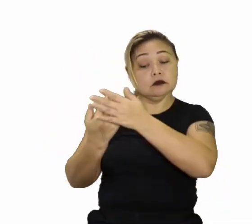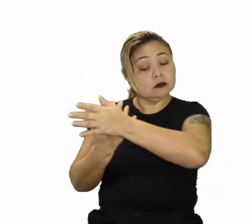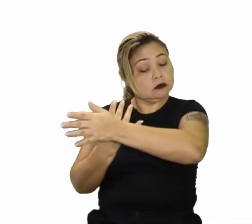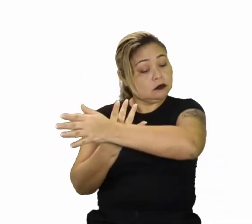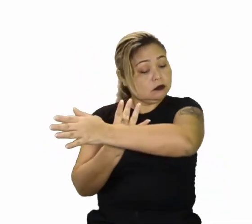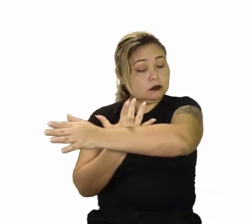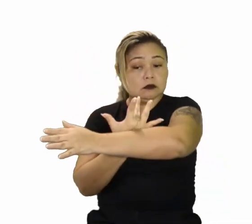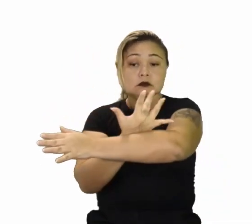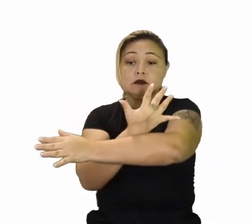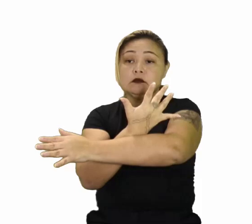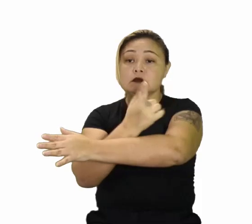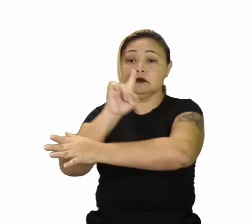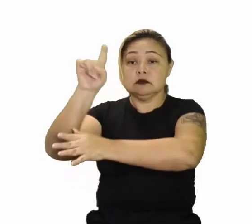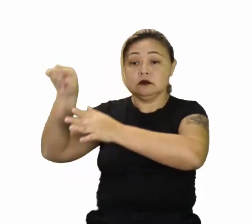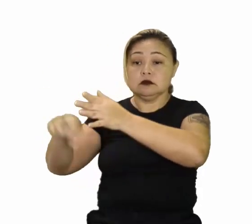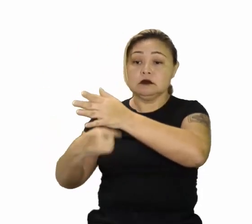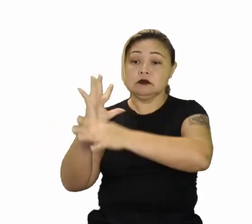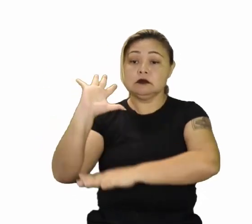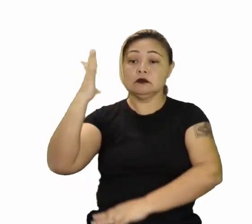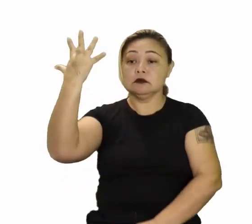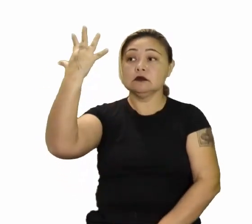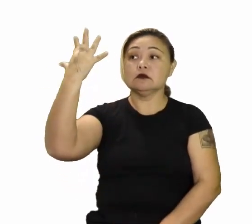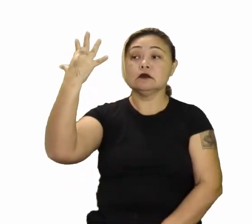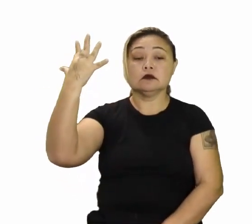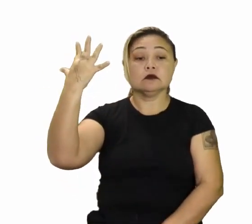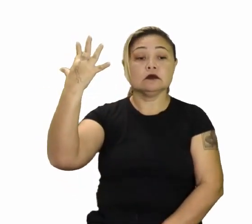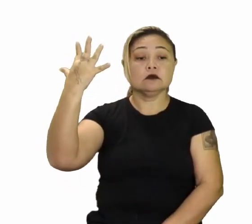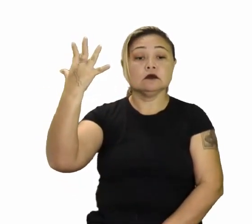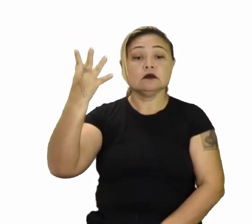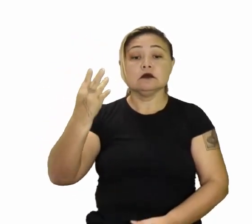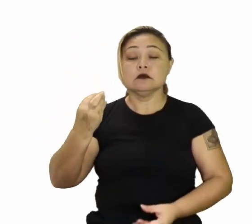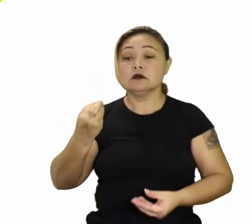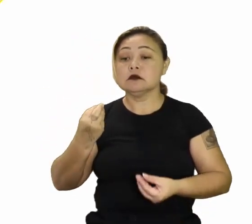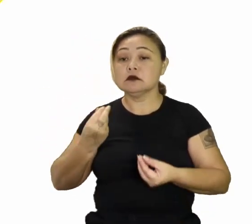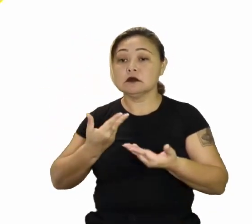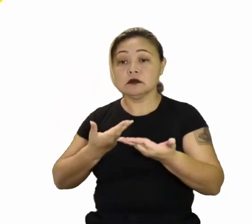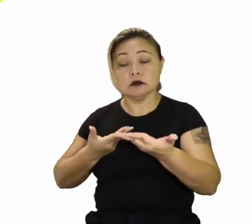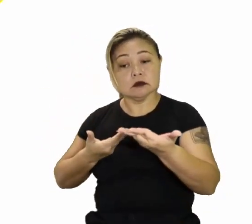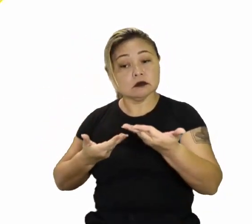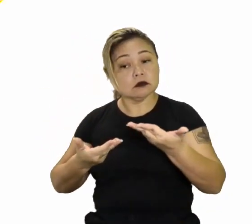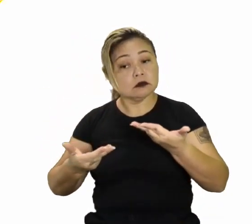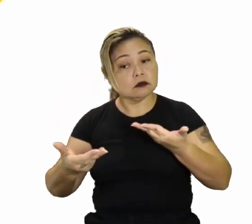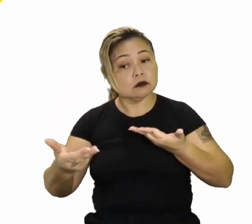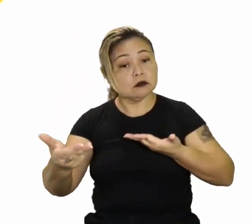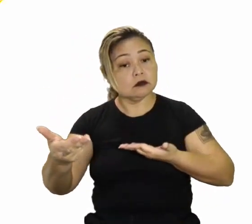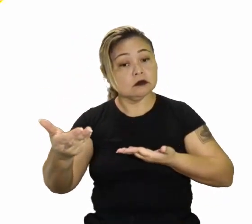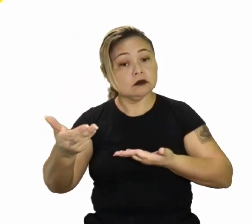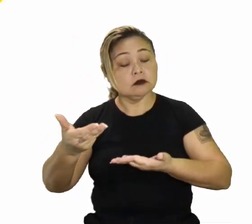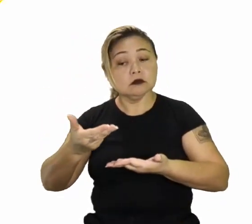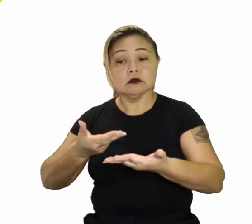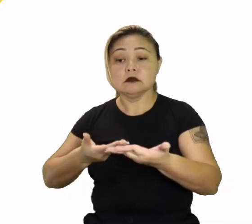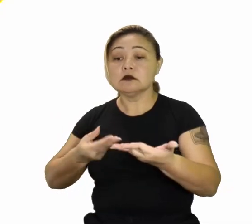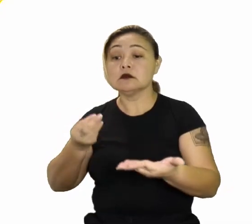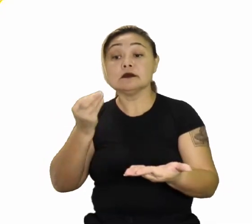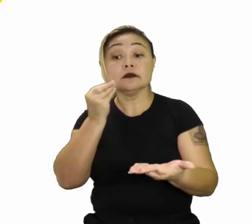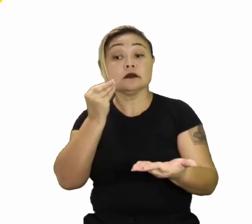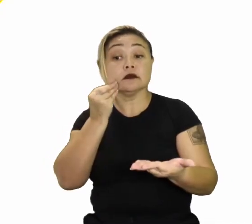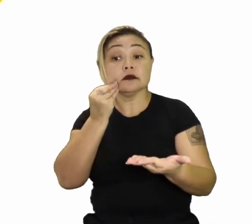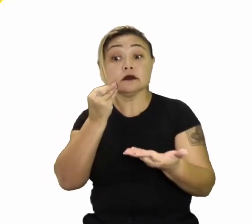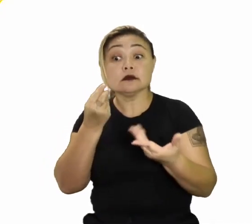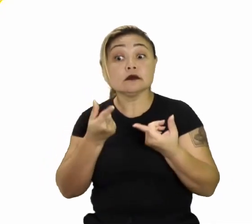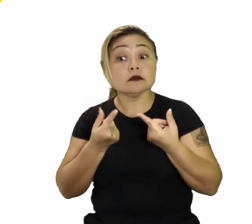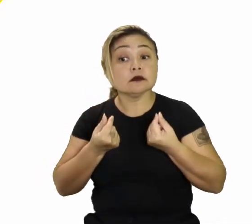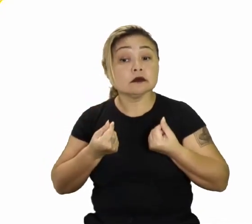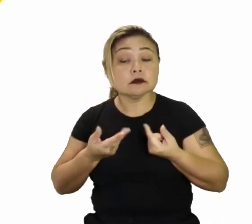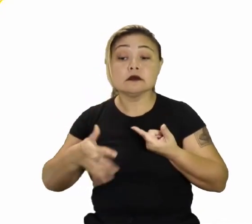plantas. Com os climas. E a relação. Das oportunidades.